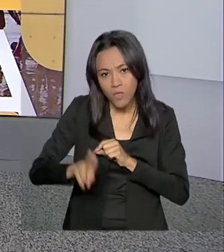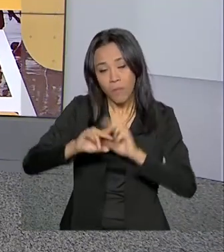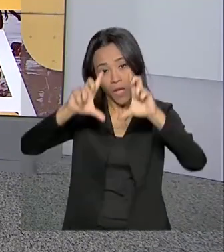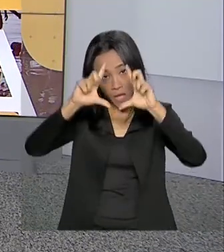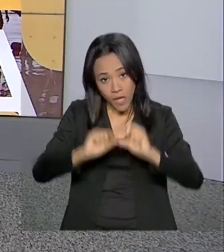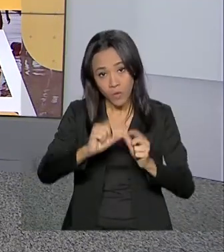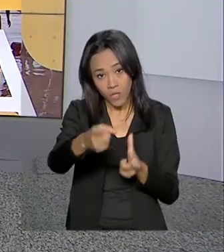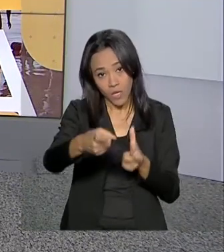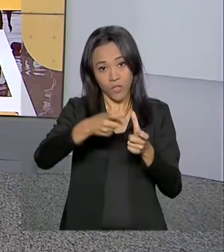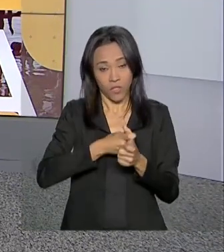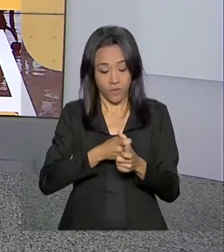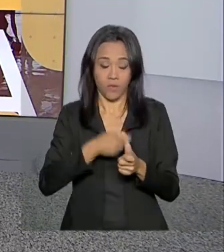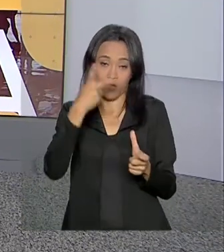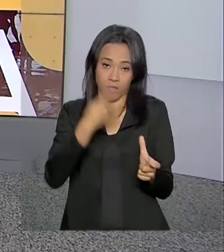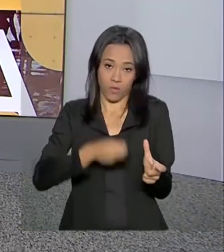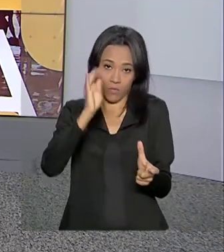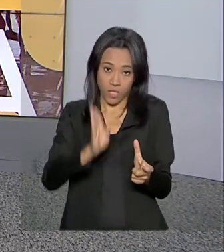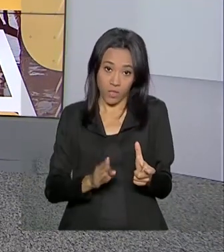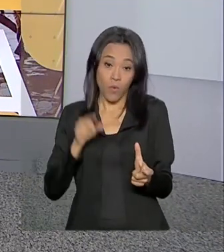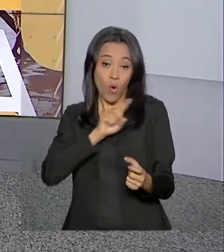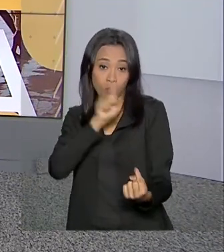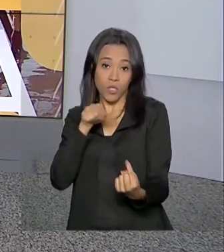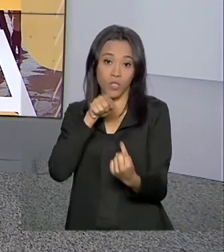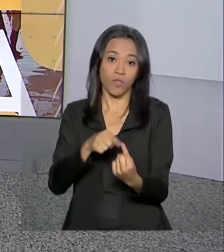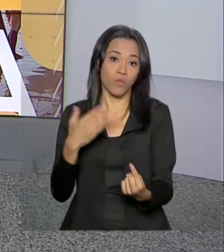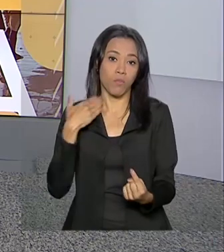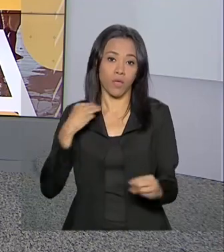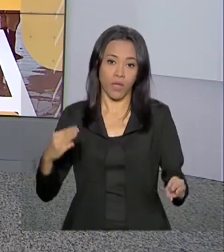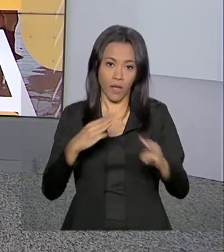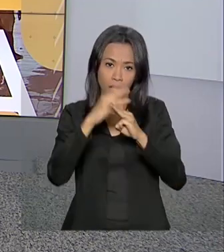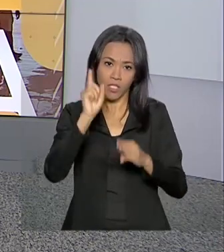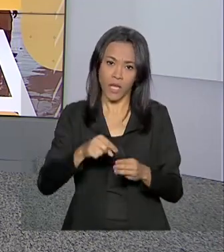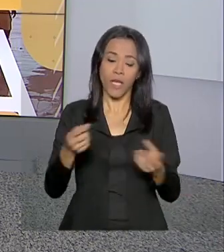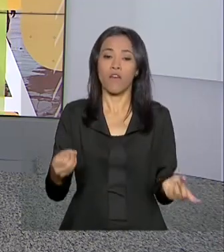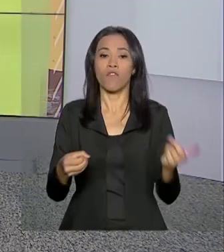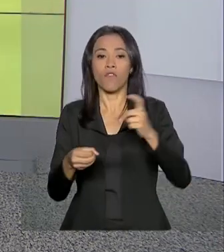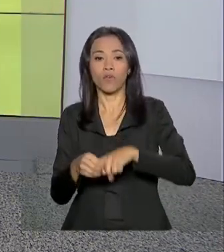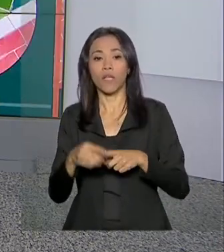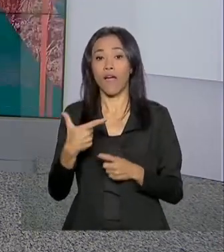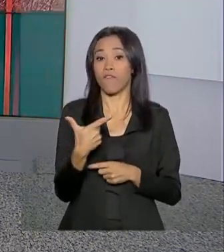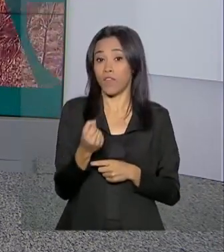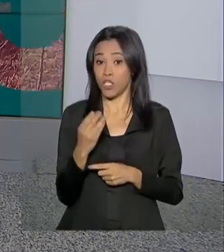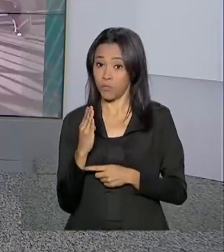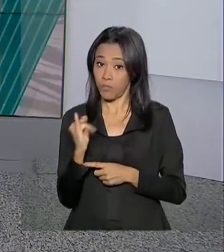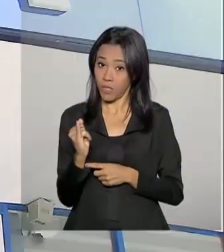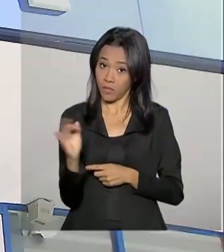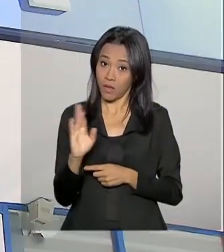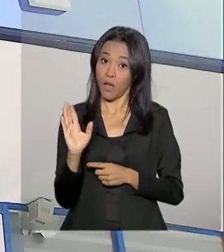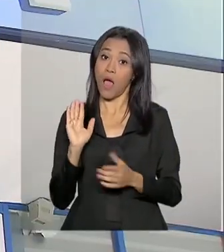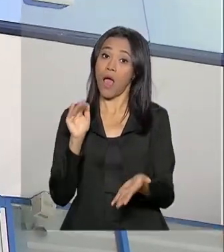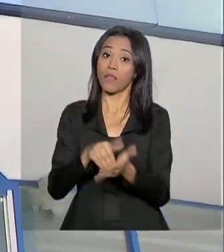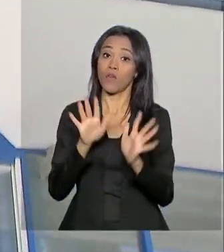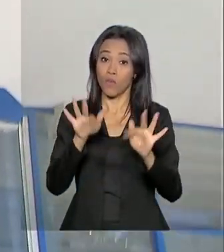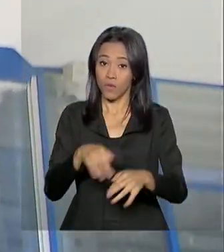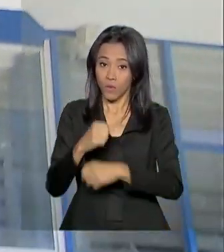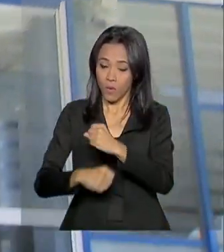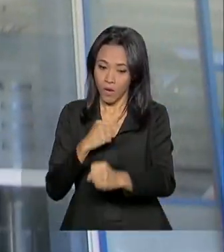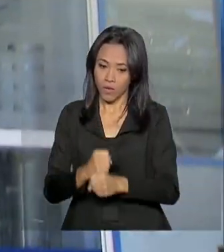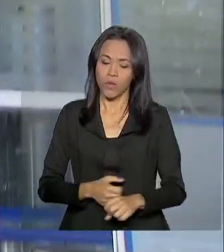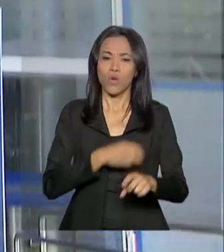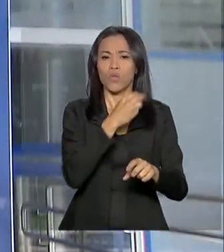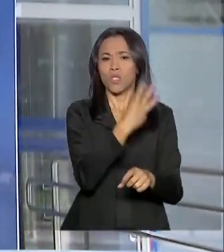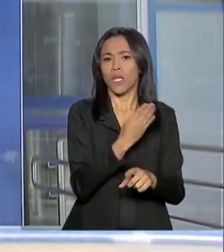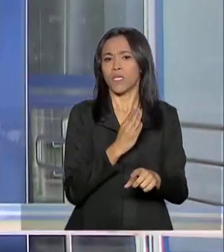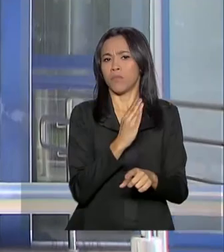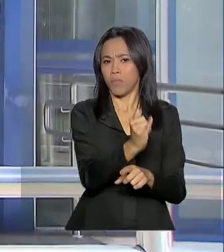dívida pública brasileira. A meta da Caixa é devolver R$ 20 bilhões até o fim deste ano. Os R$ bilhões